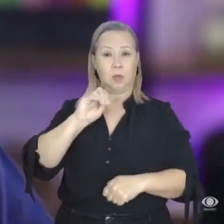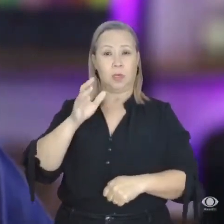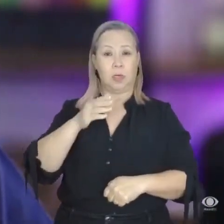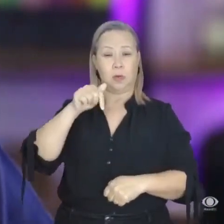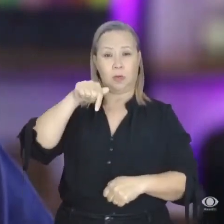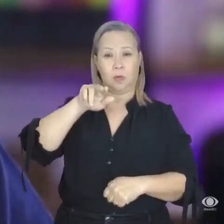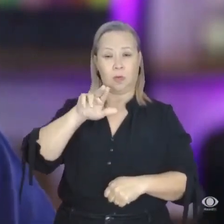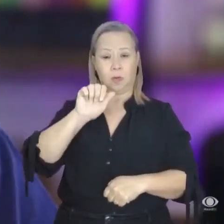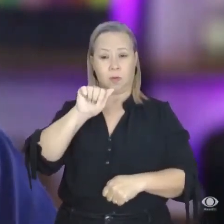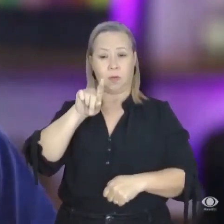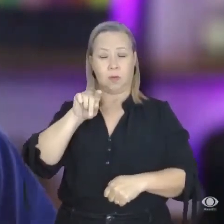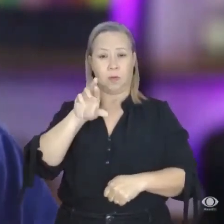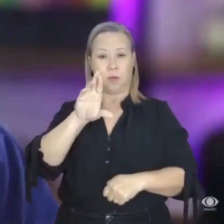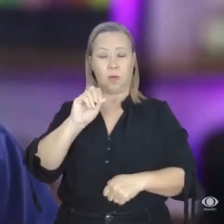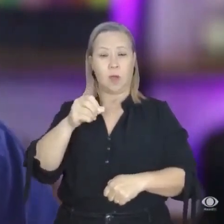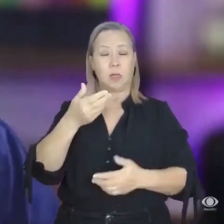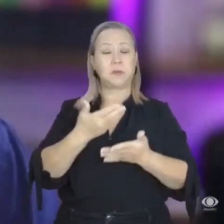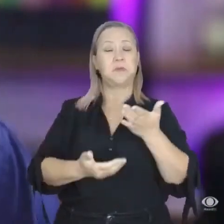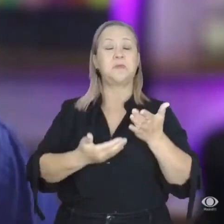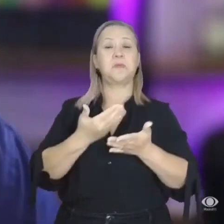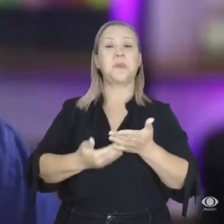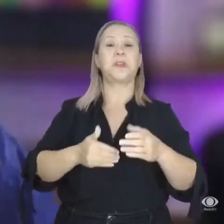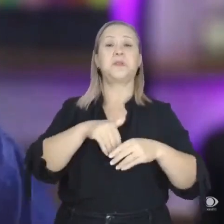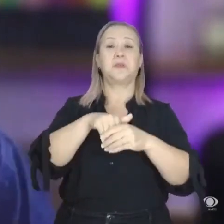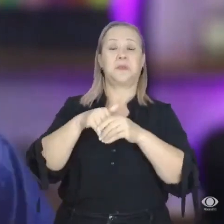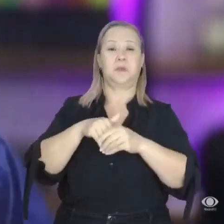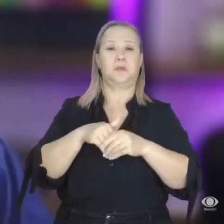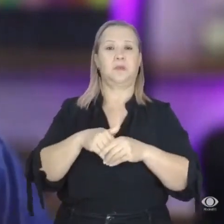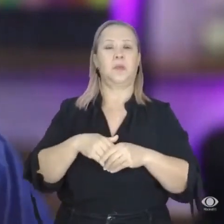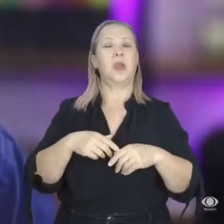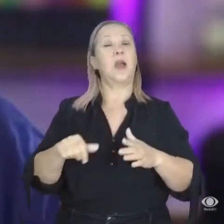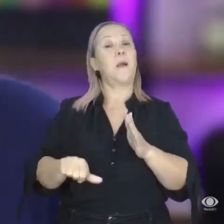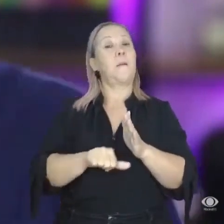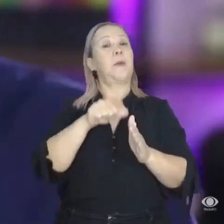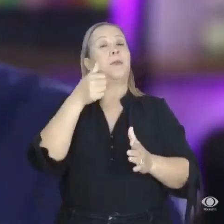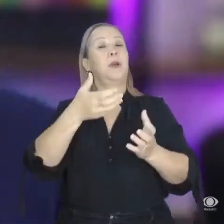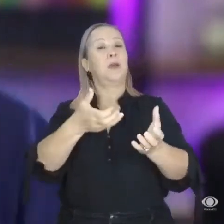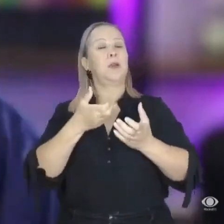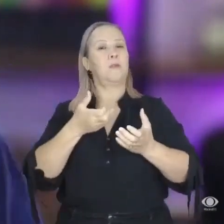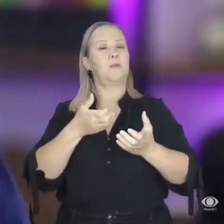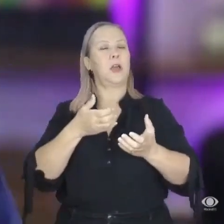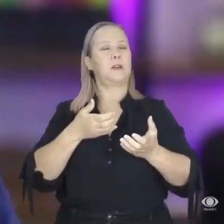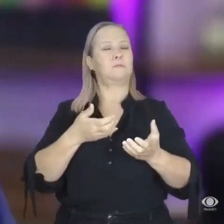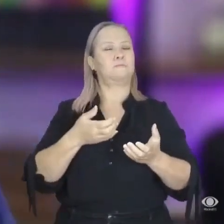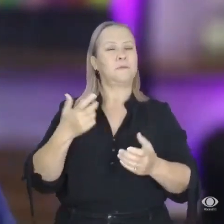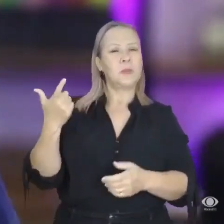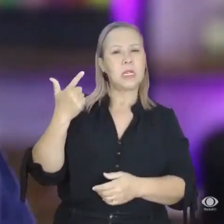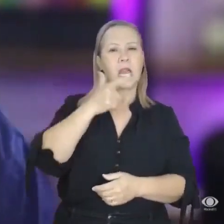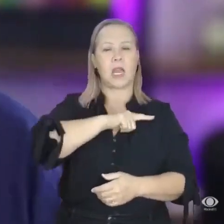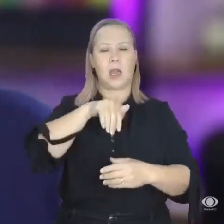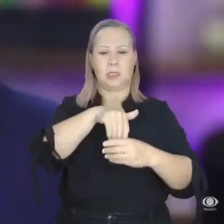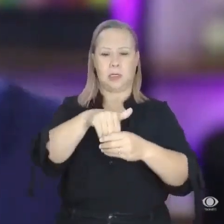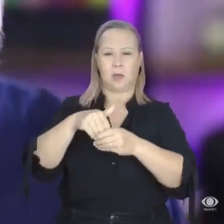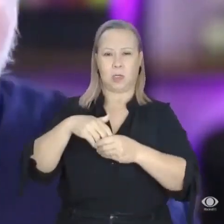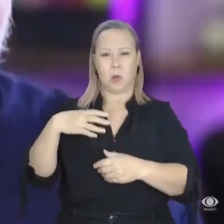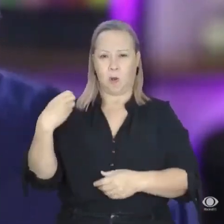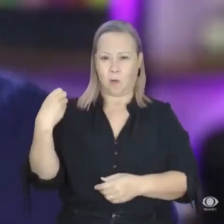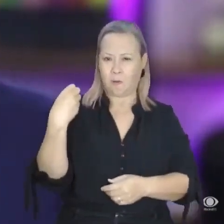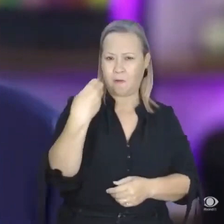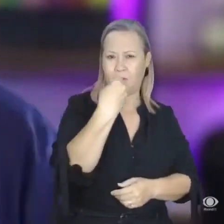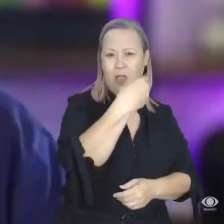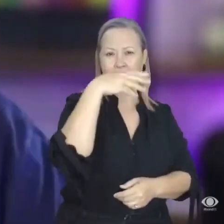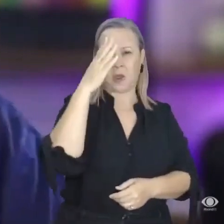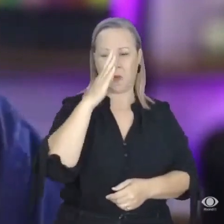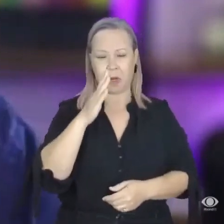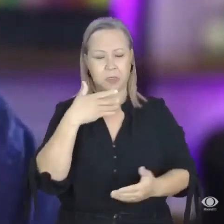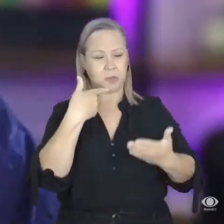cadeira de ninguém. Eu quero primeiro tratar de ganhar as eleições. Quero viajar muito o Brasil, quero conversar muito com o